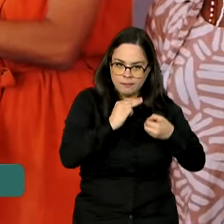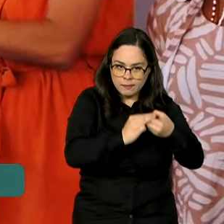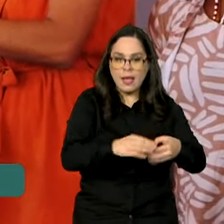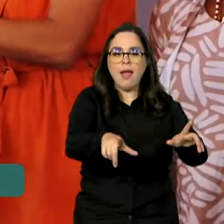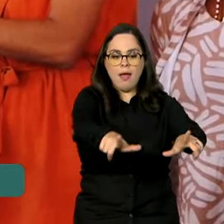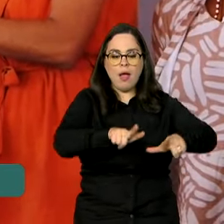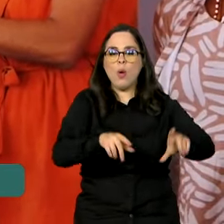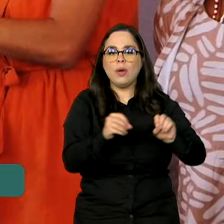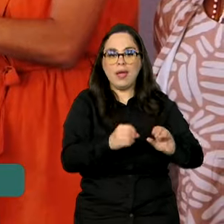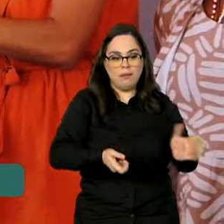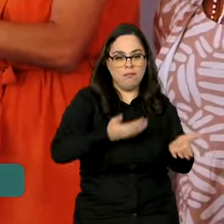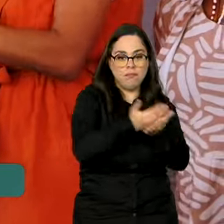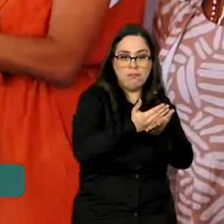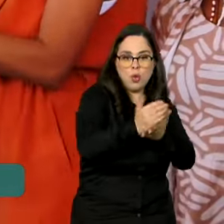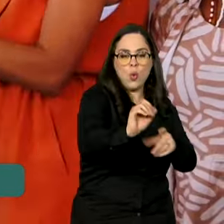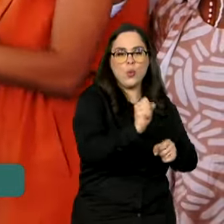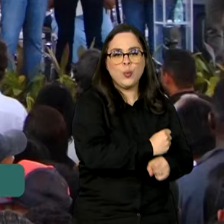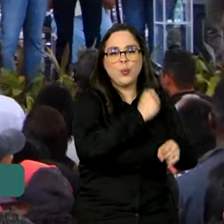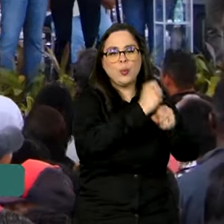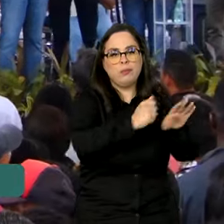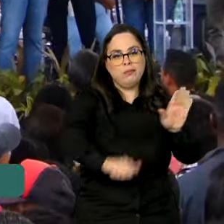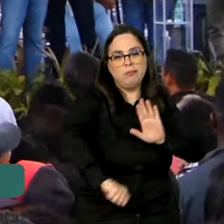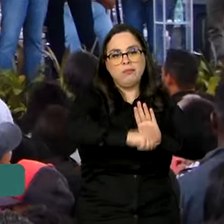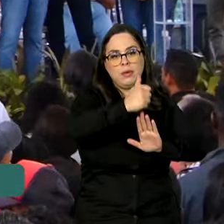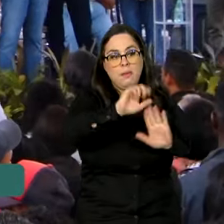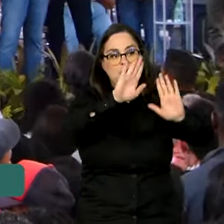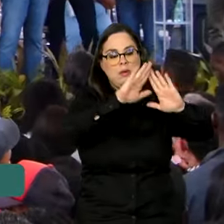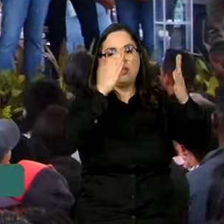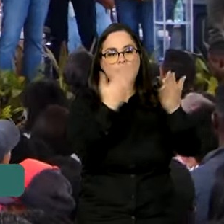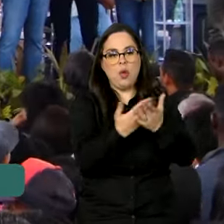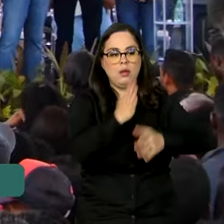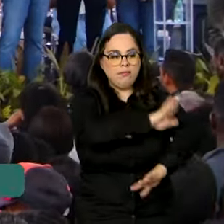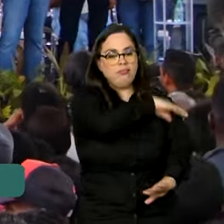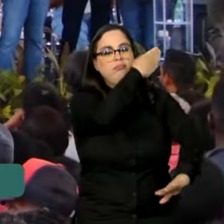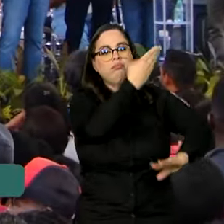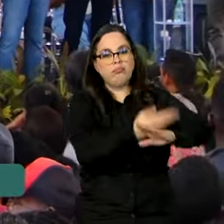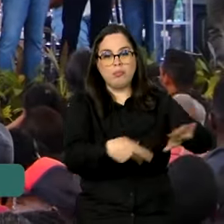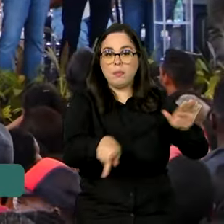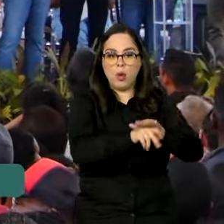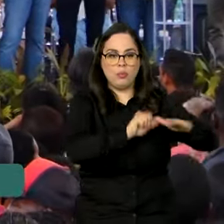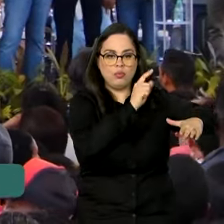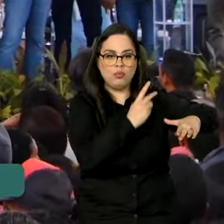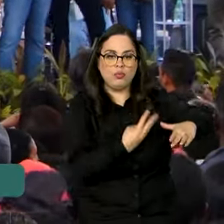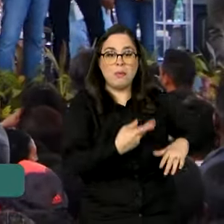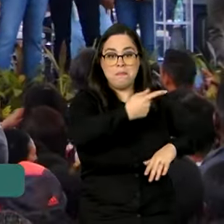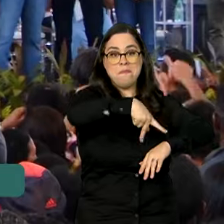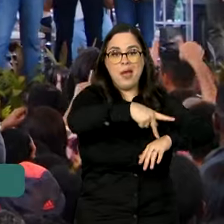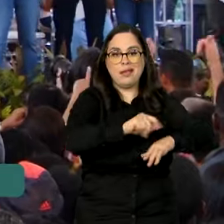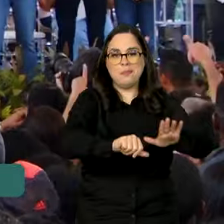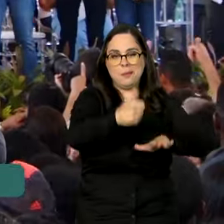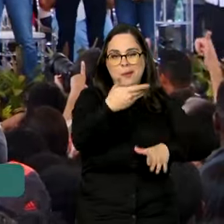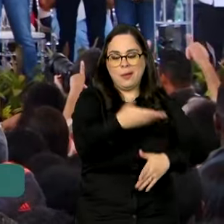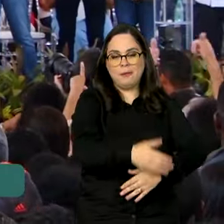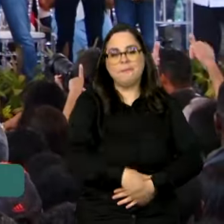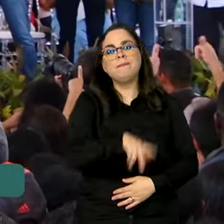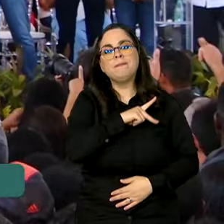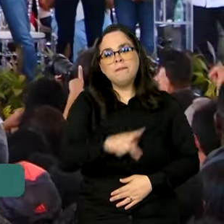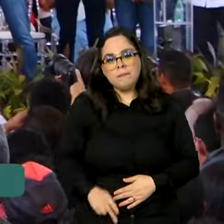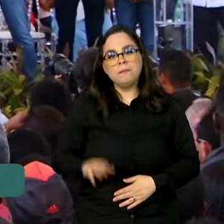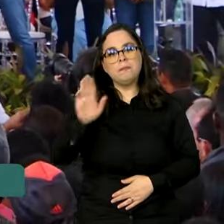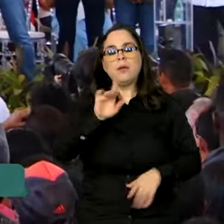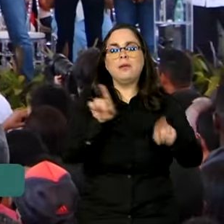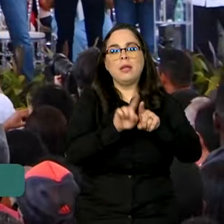ordem de serviço para a construção da primeira escola integral quilombola do país. O presidente Lula também